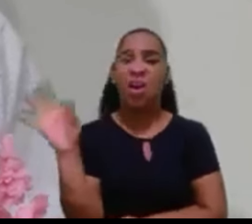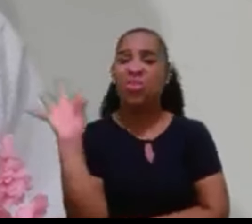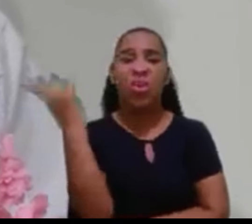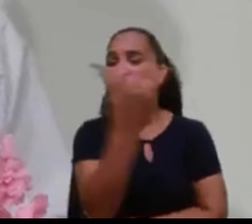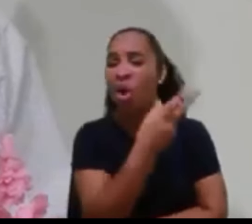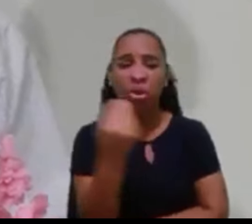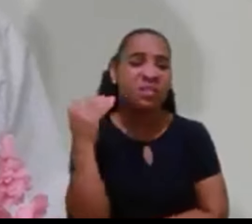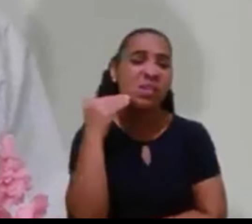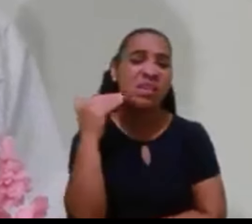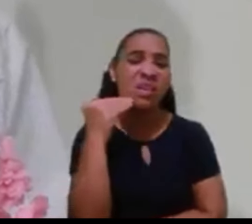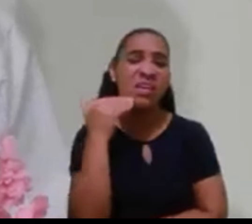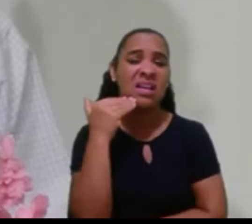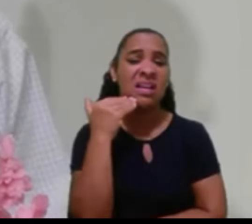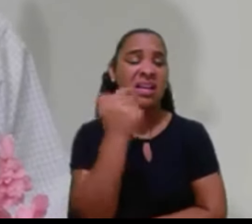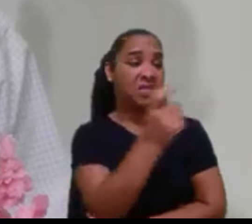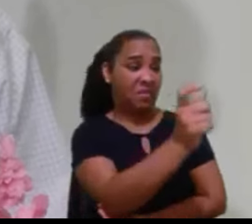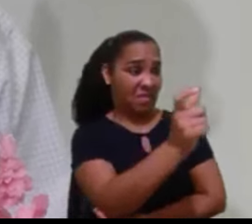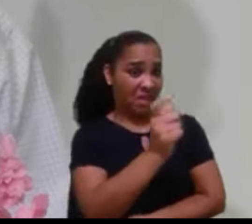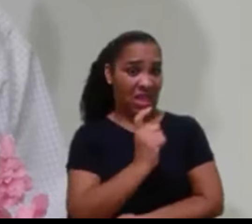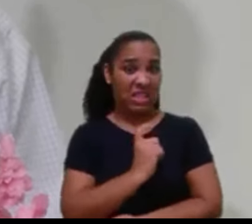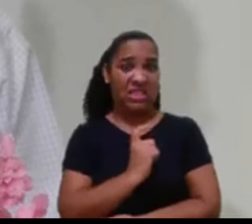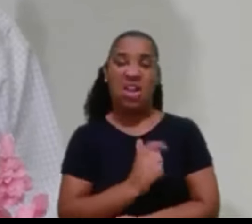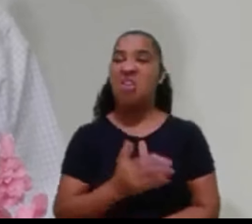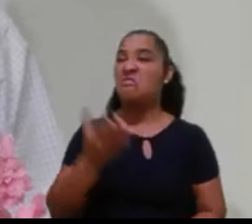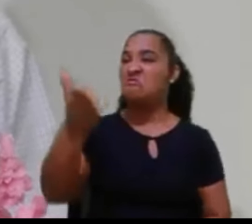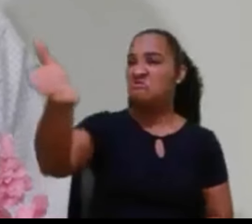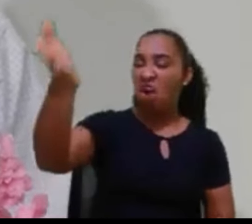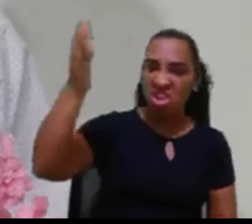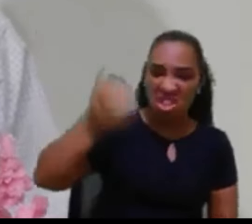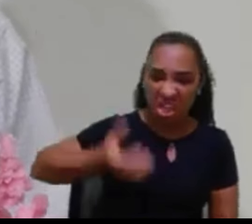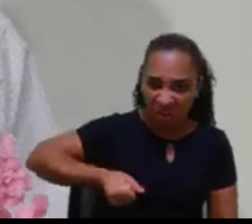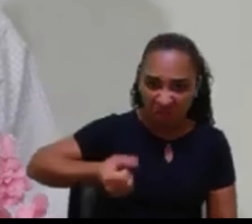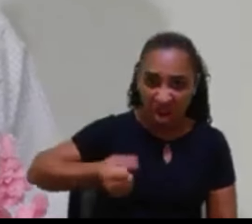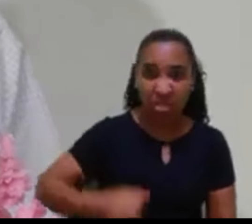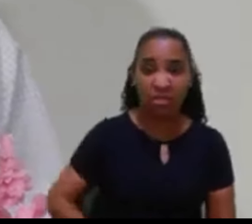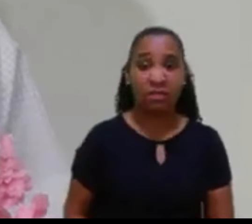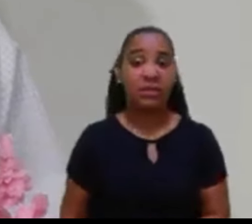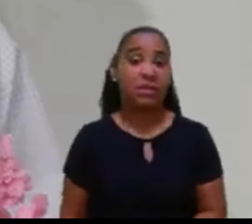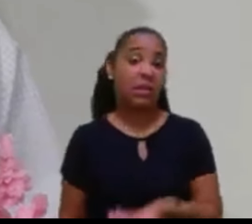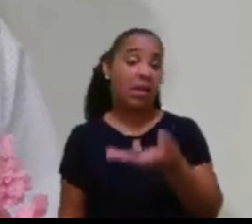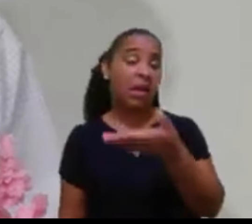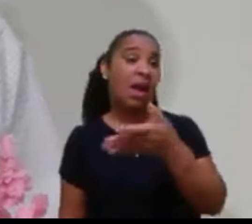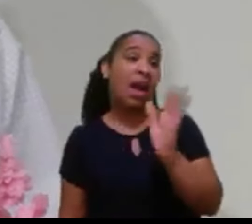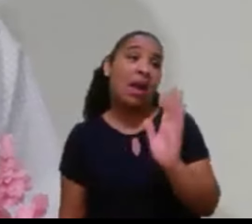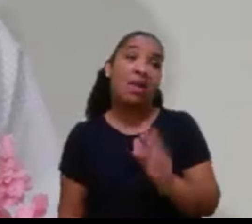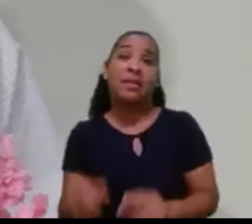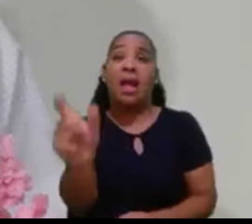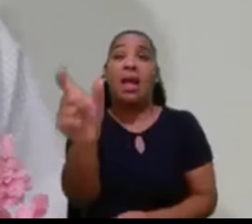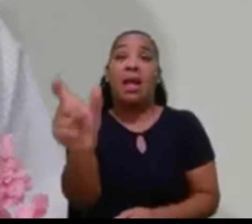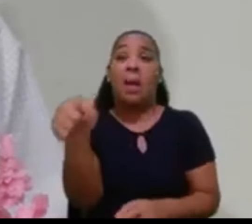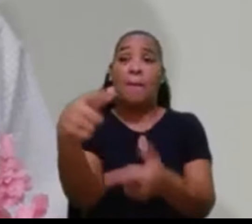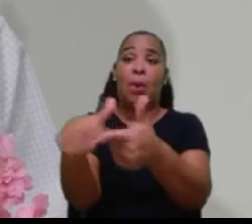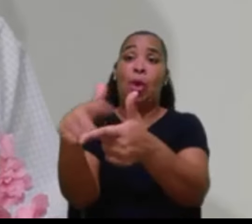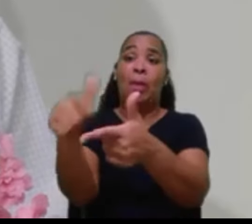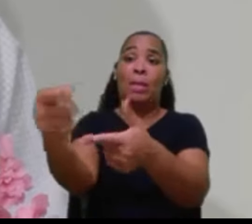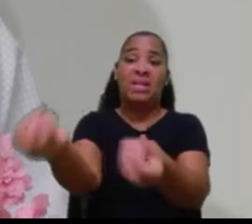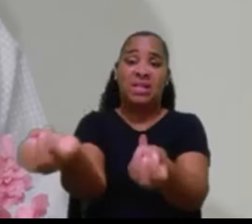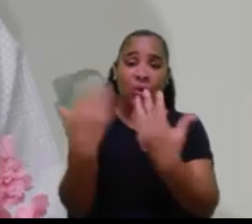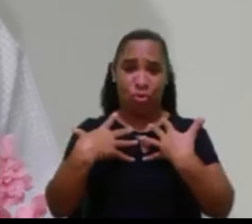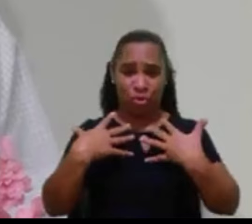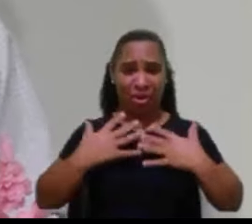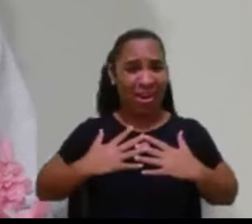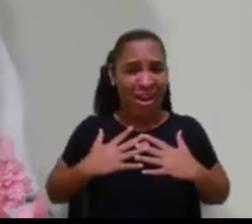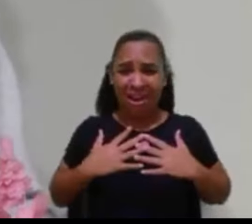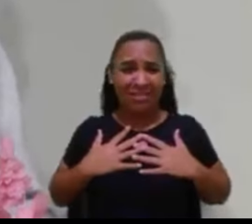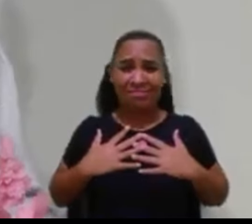Então, quando alguém diz assim para mim, você é um covarde, eu digo, a pessoa está jogando o seu conflito em mim. É uma